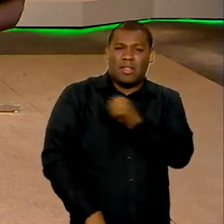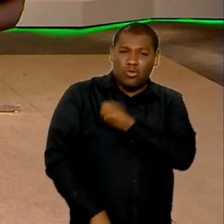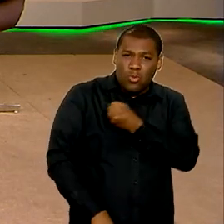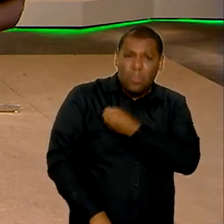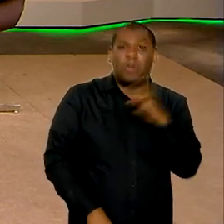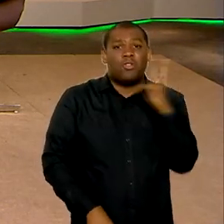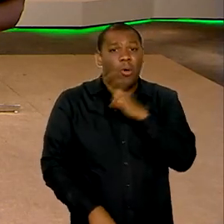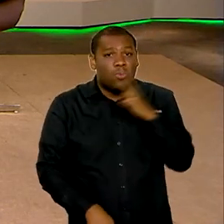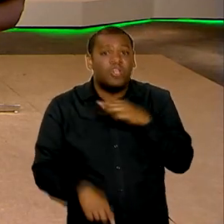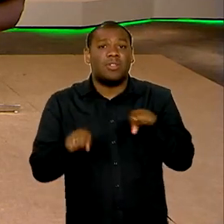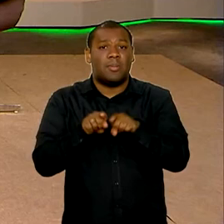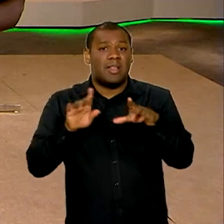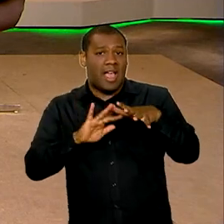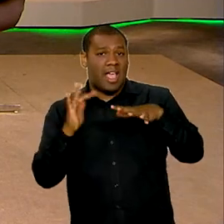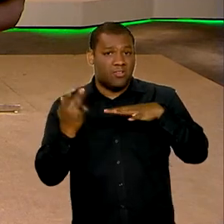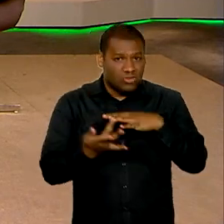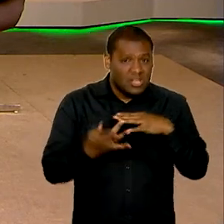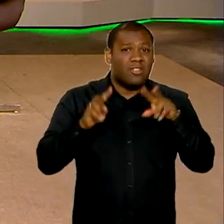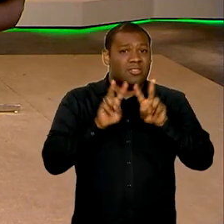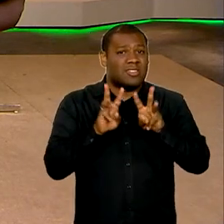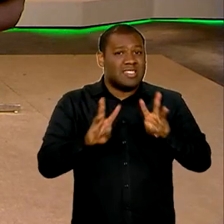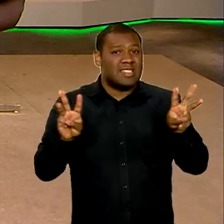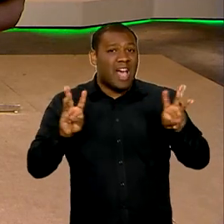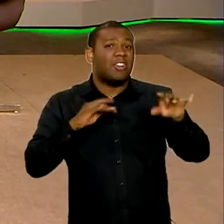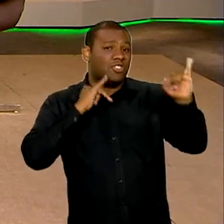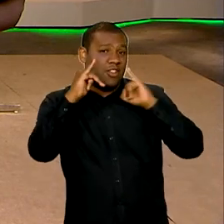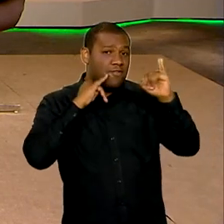e nos sites ou nas próprias orientações da Defesa Civil,